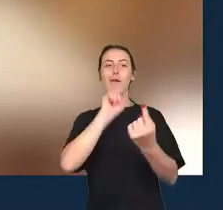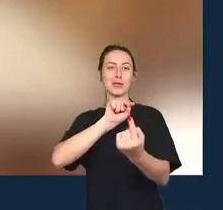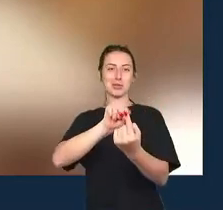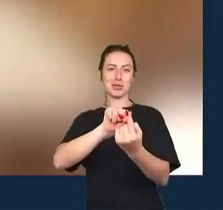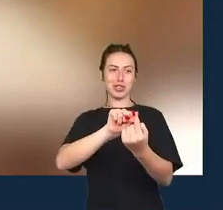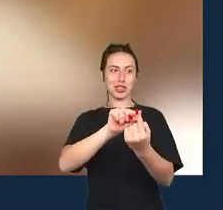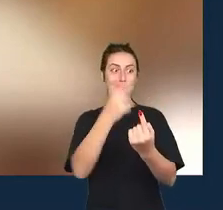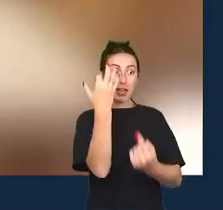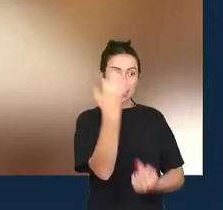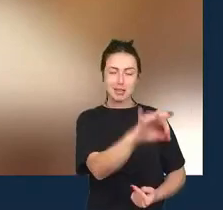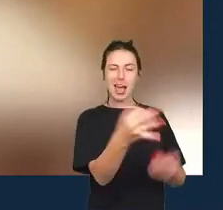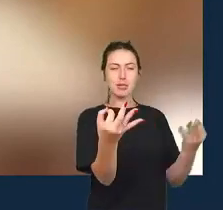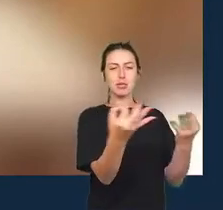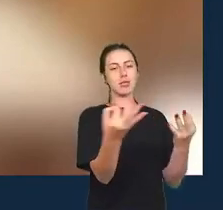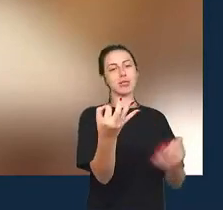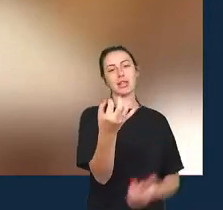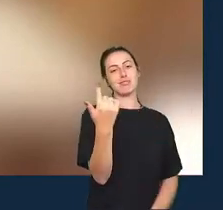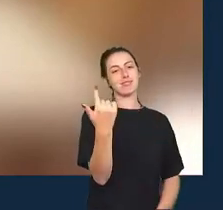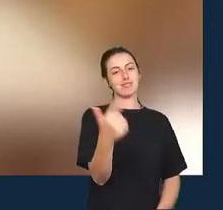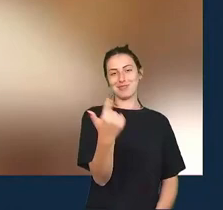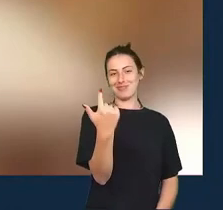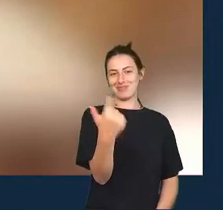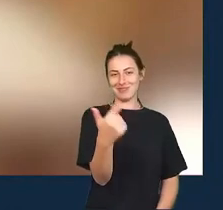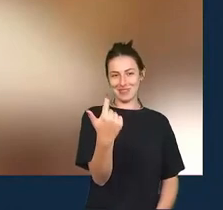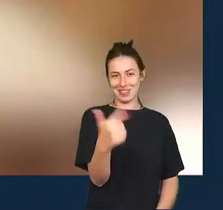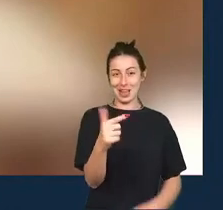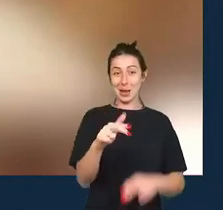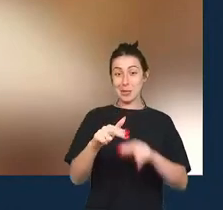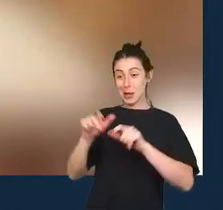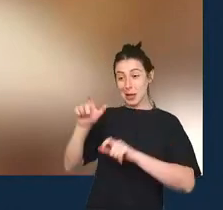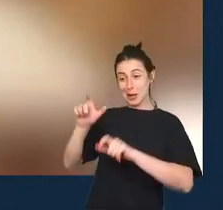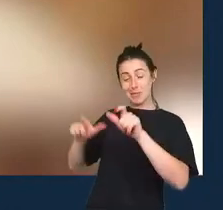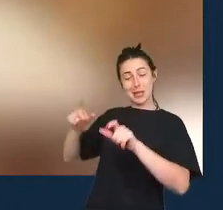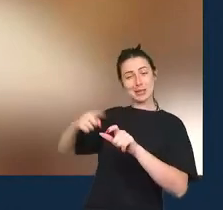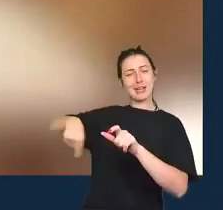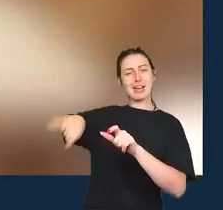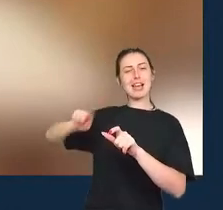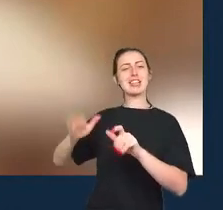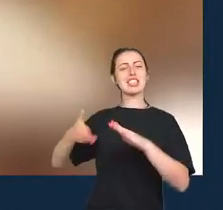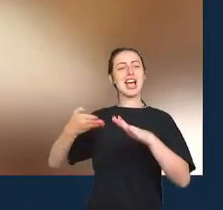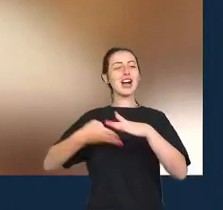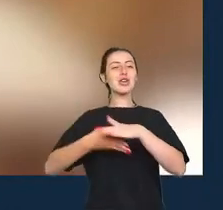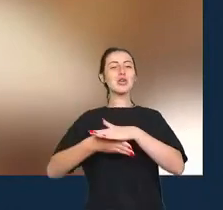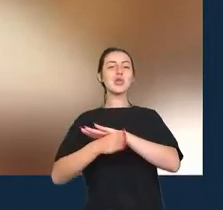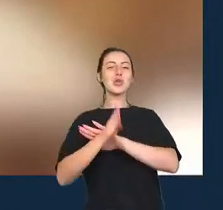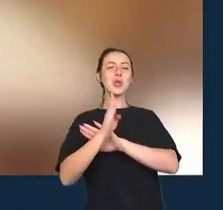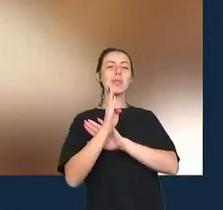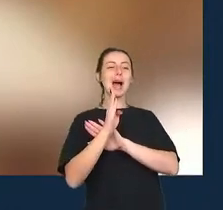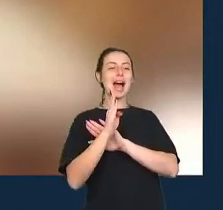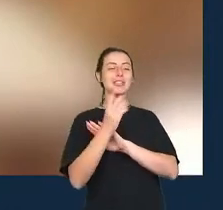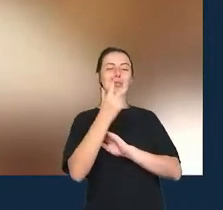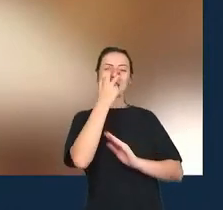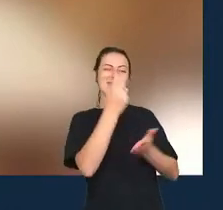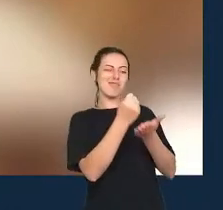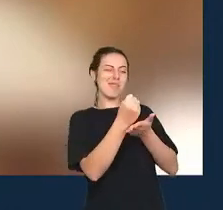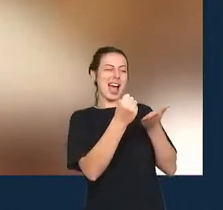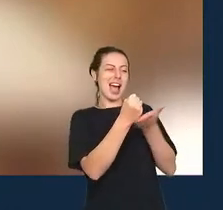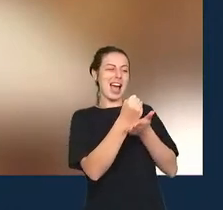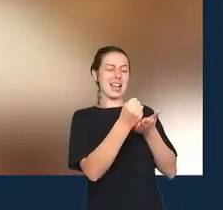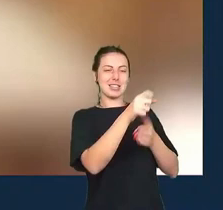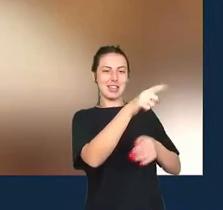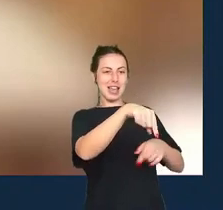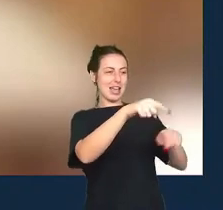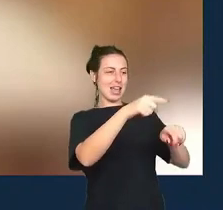isso mostra que as pessoas estão se acostumando com esse nível básico do jornalismo que pega um conjunto de dados e faz uma